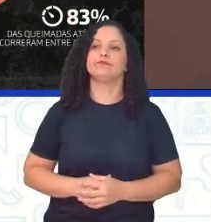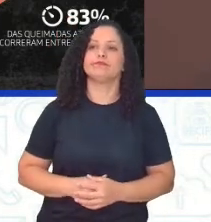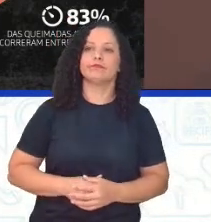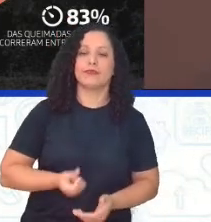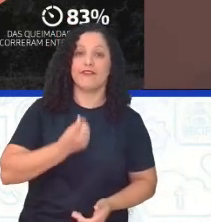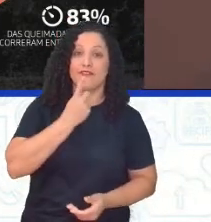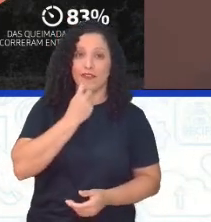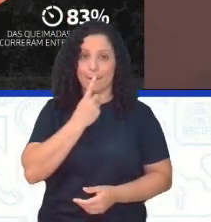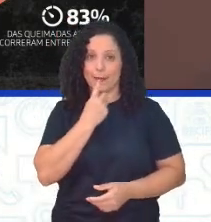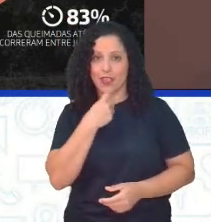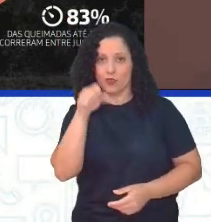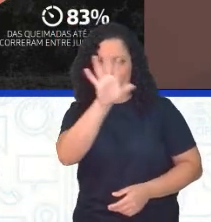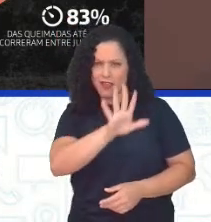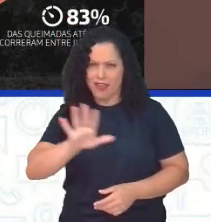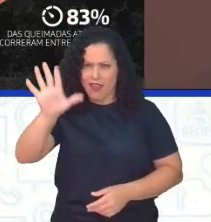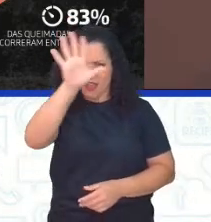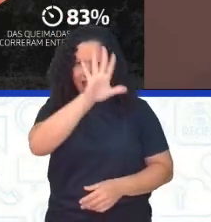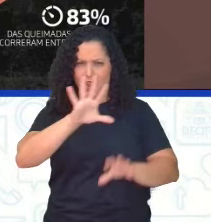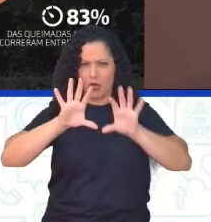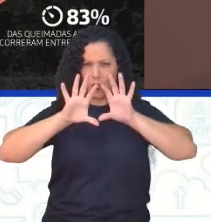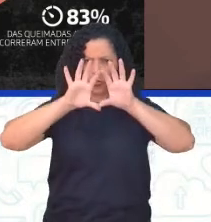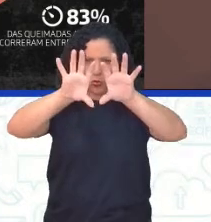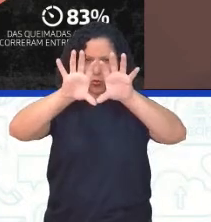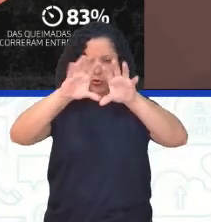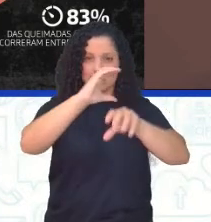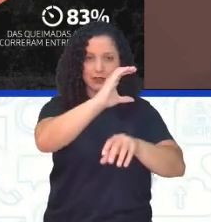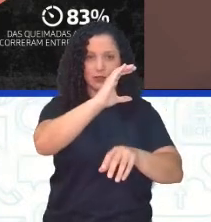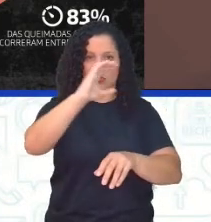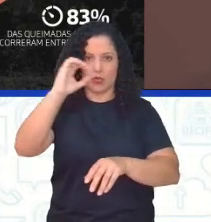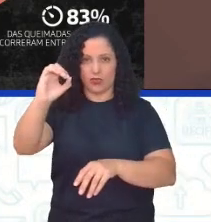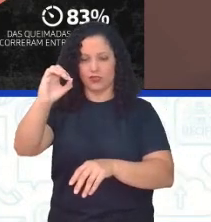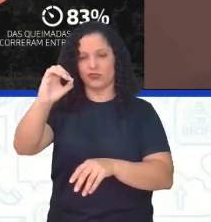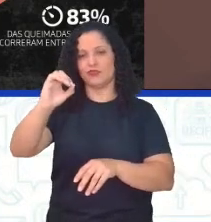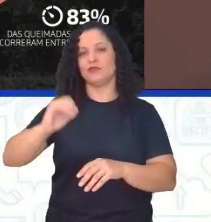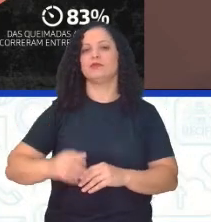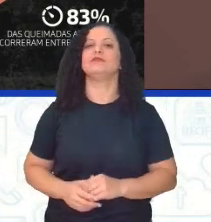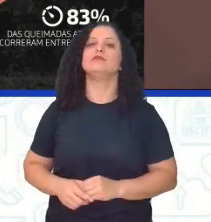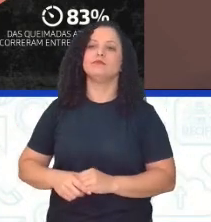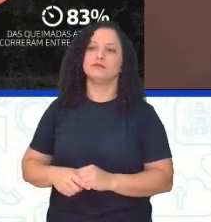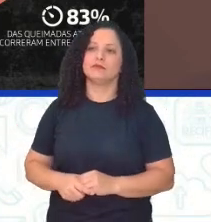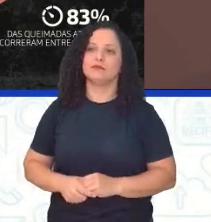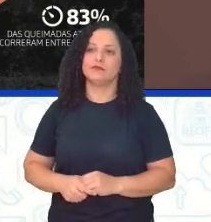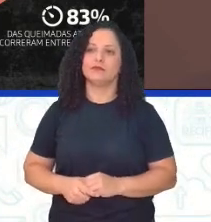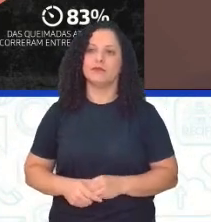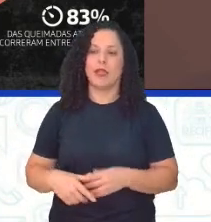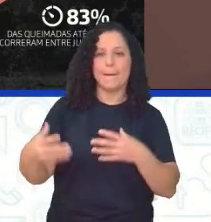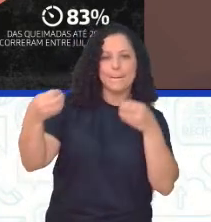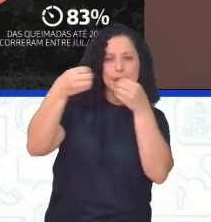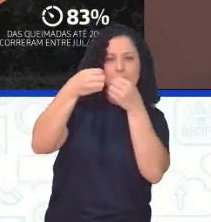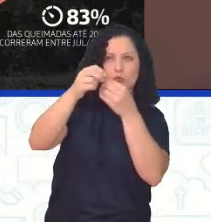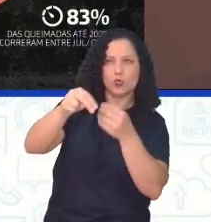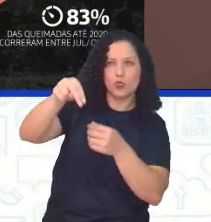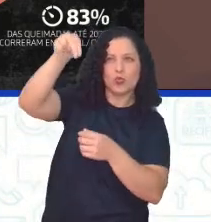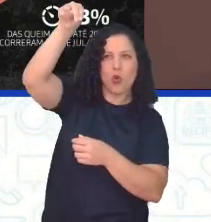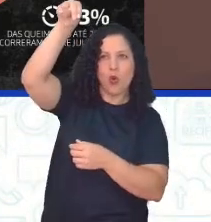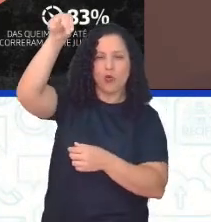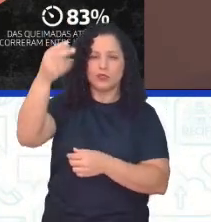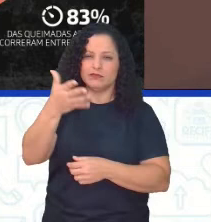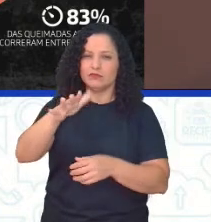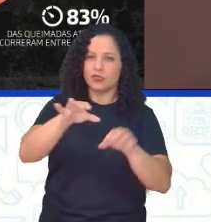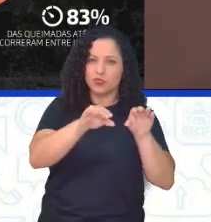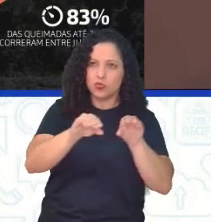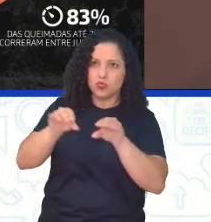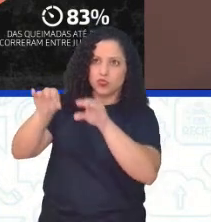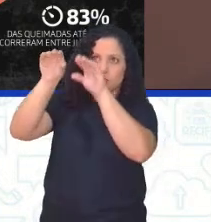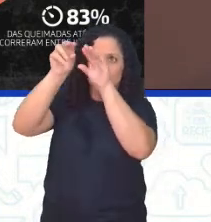foco está principalmente na região centro-norte do Brasil, né? A pode dizer centro-norte,